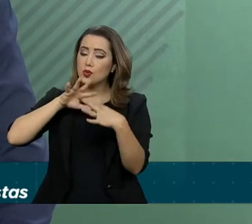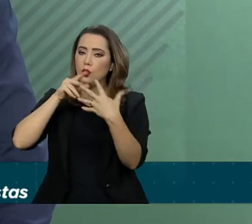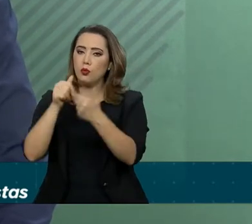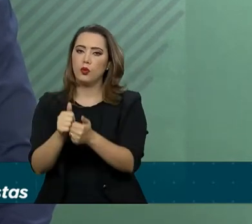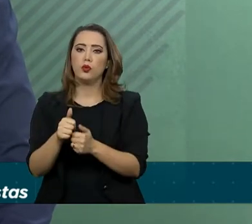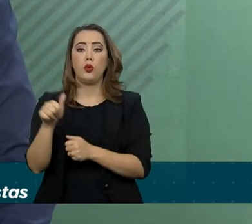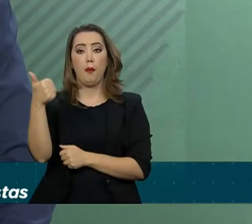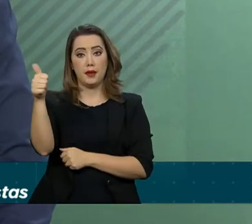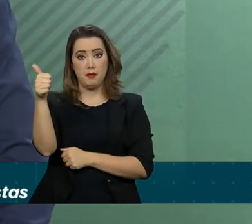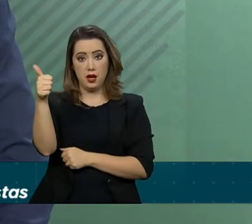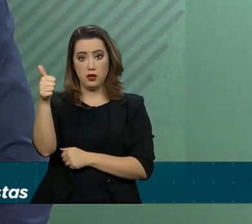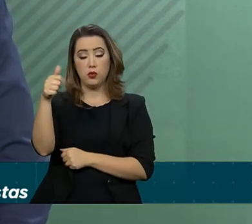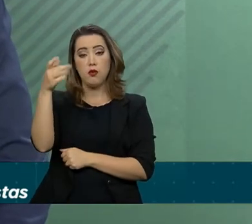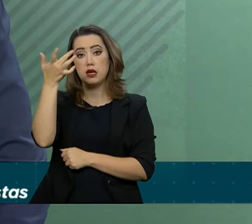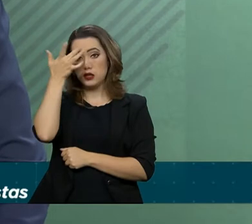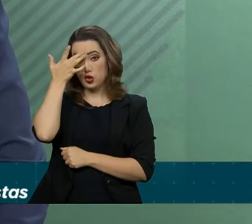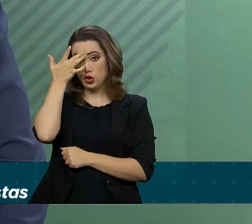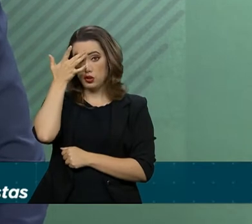o segundo é o Brasil.